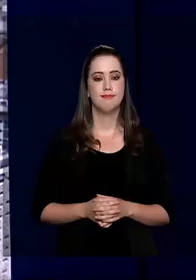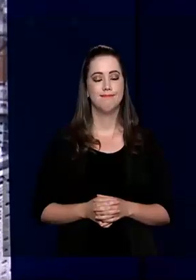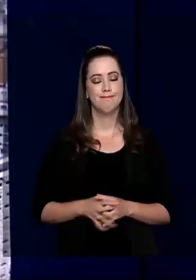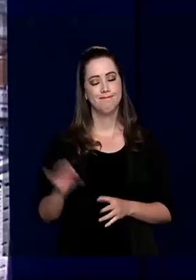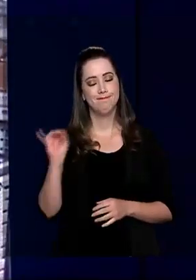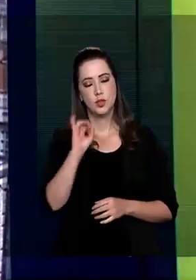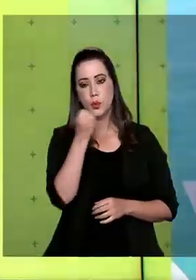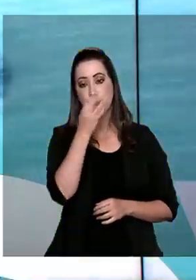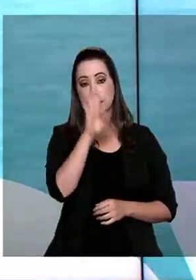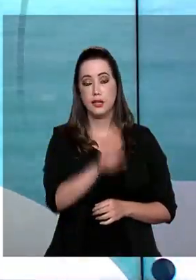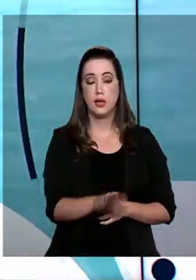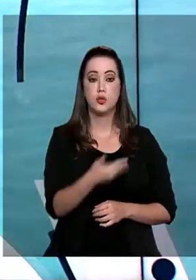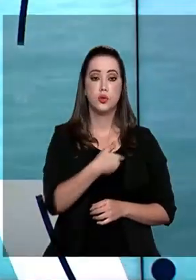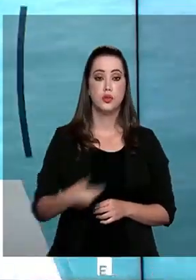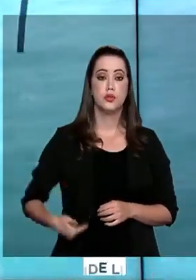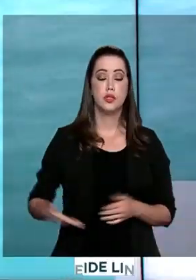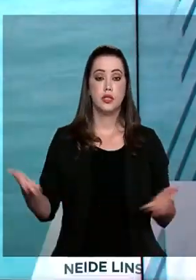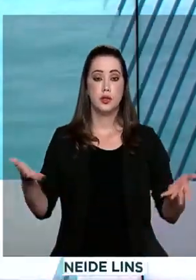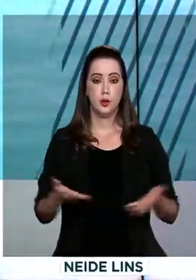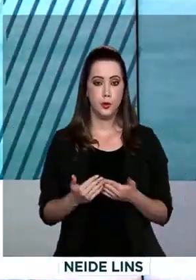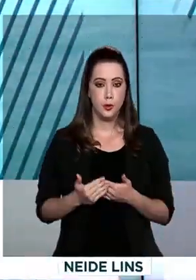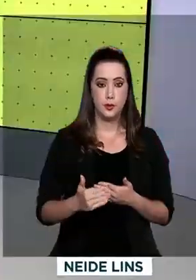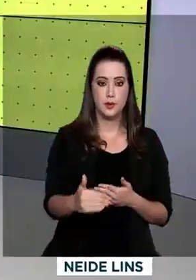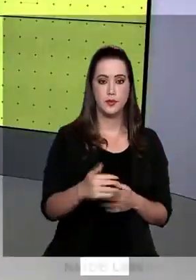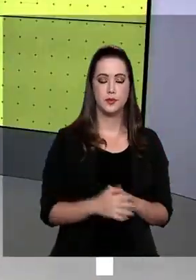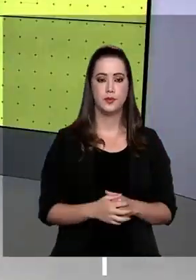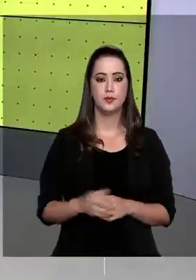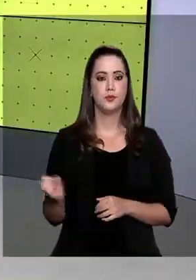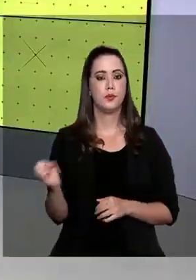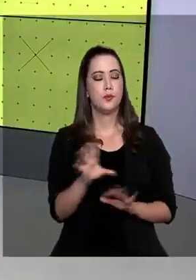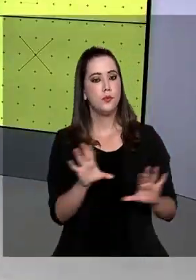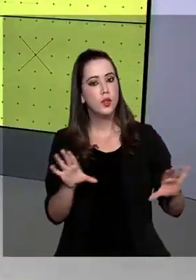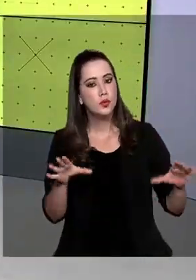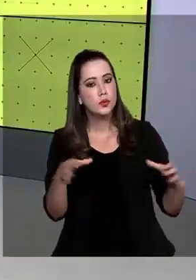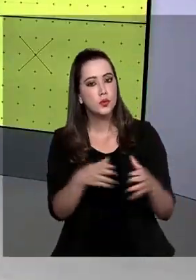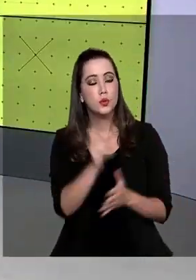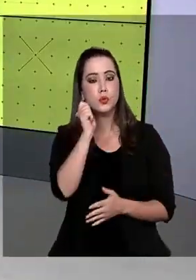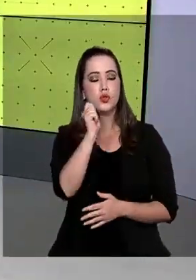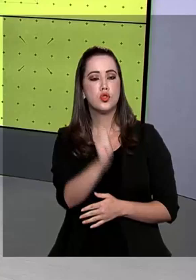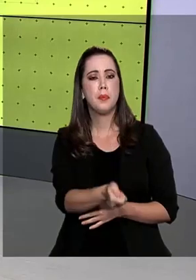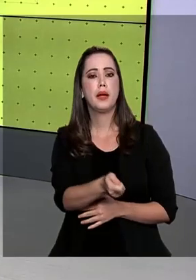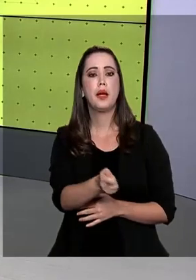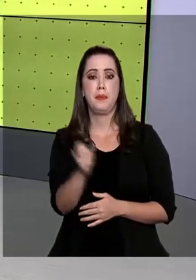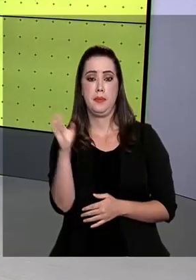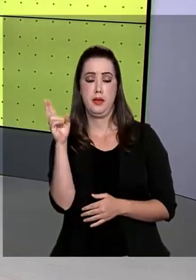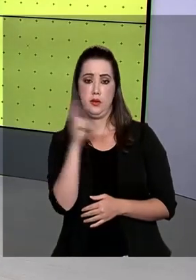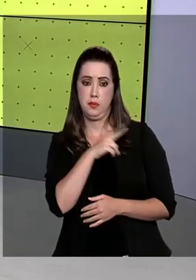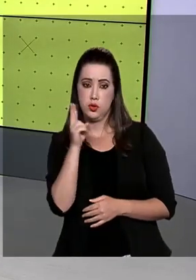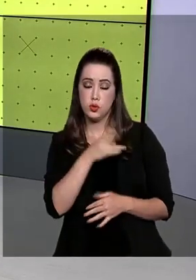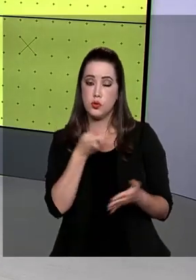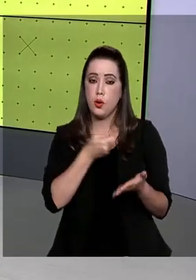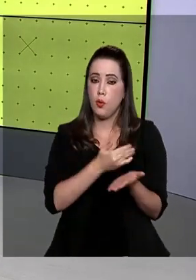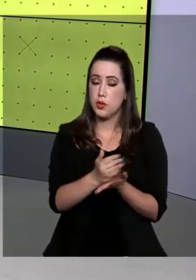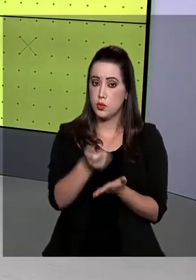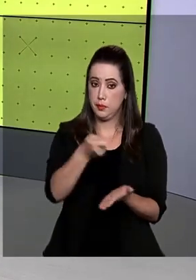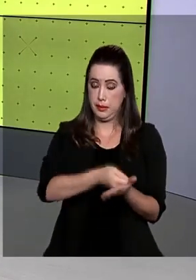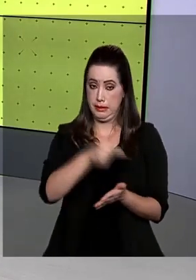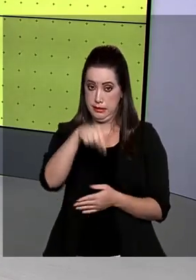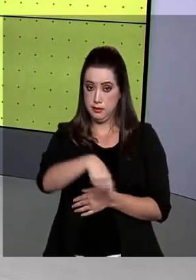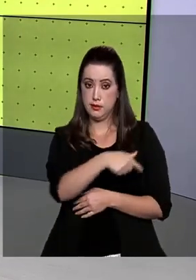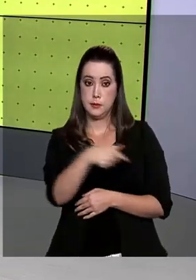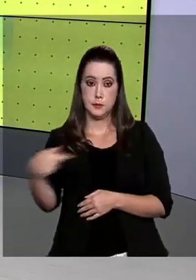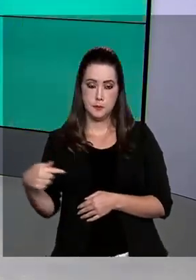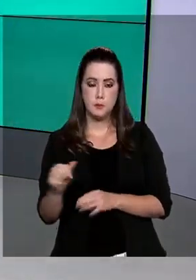Olá, boa tarde. O governo agora já está no ar. Novos lotes do auxílio emergencial começaram a ser pagos nesta semana.